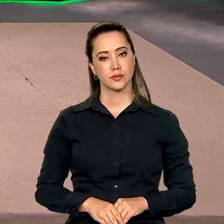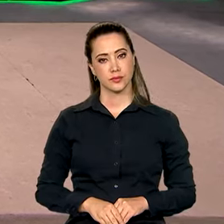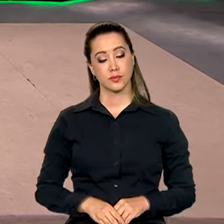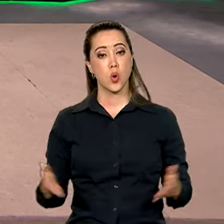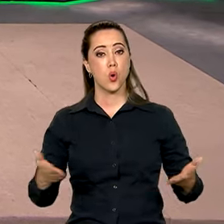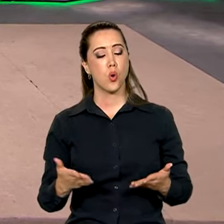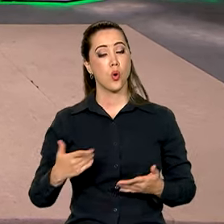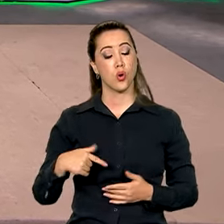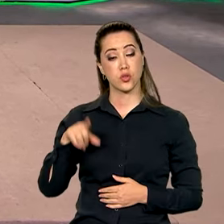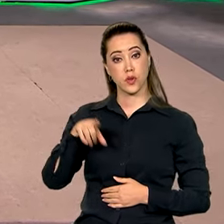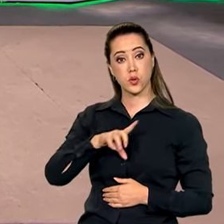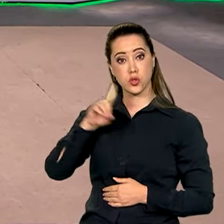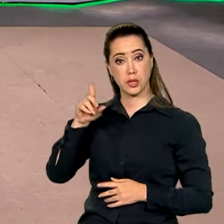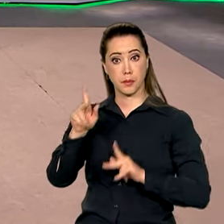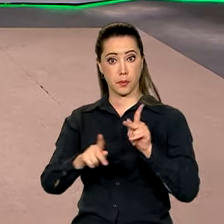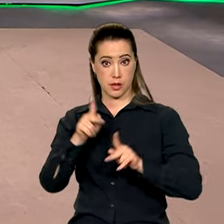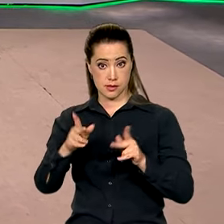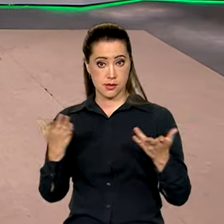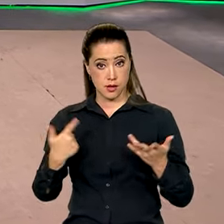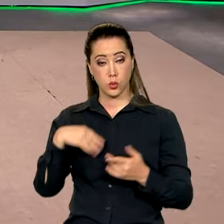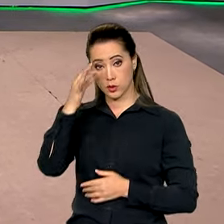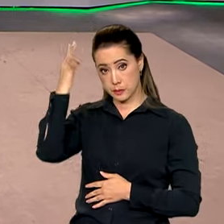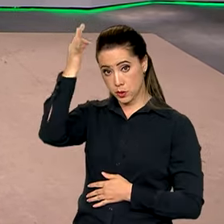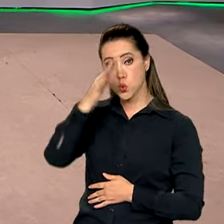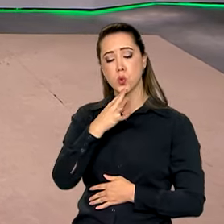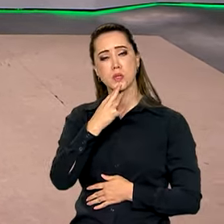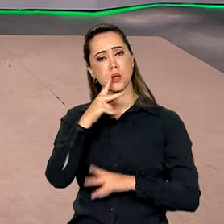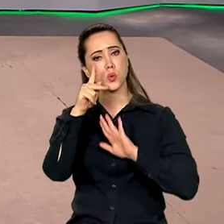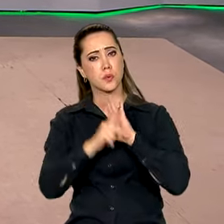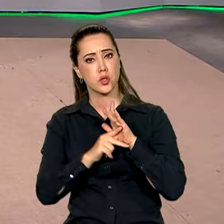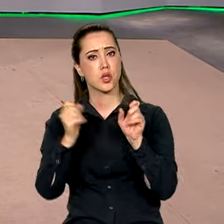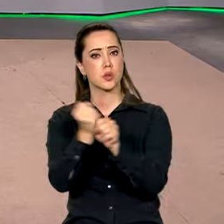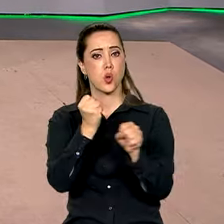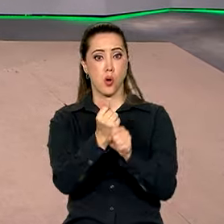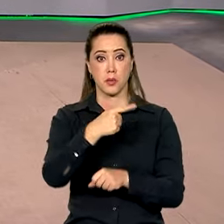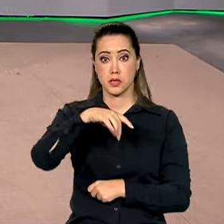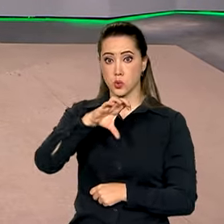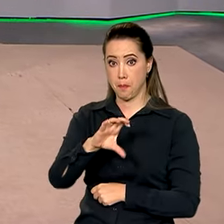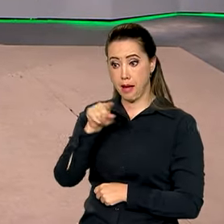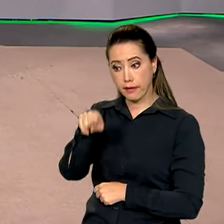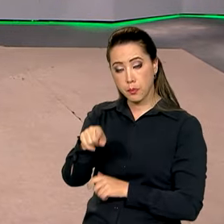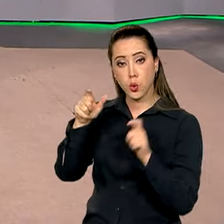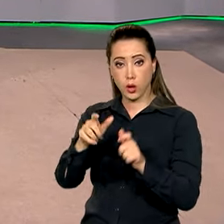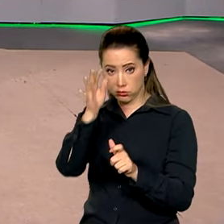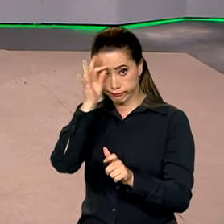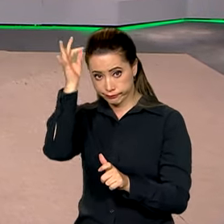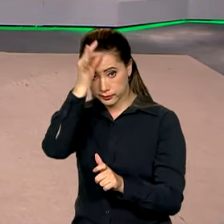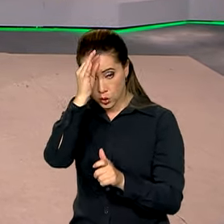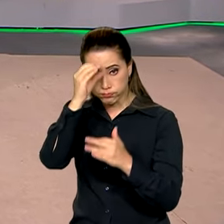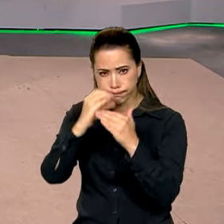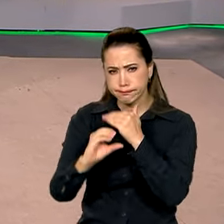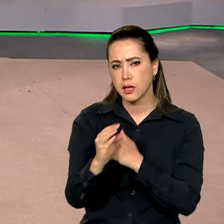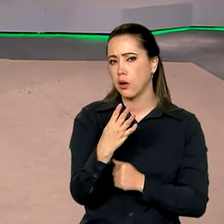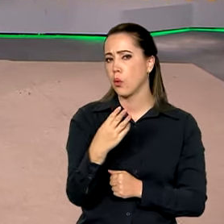Hoje foi a vez da população do Espírito Santo conhecer os projetos e obras do PAC no Estado. O total de recursos é de